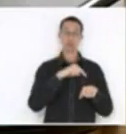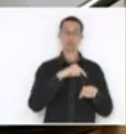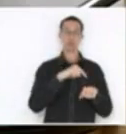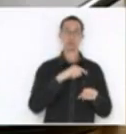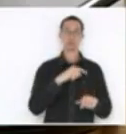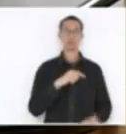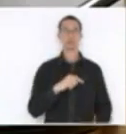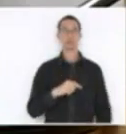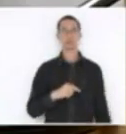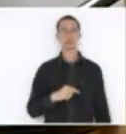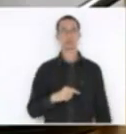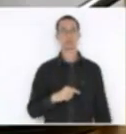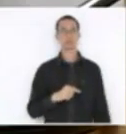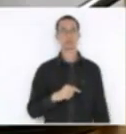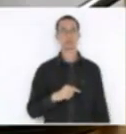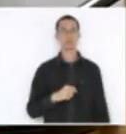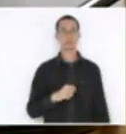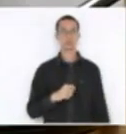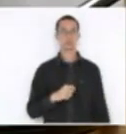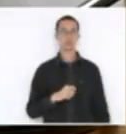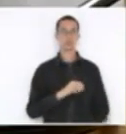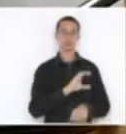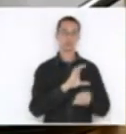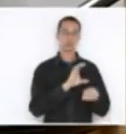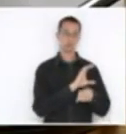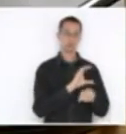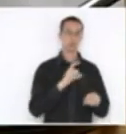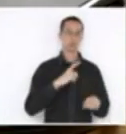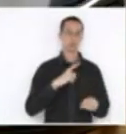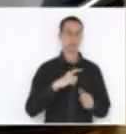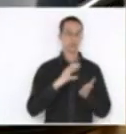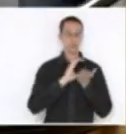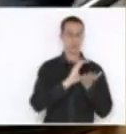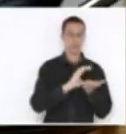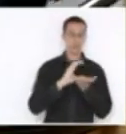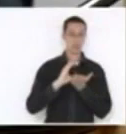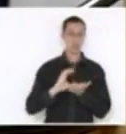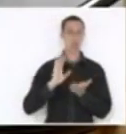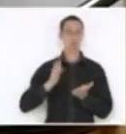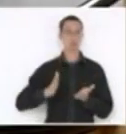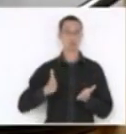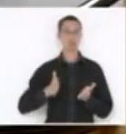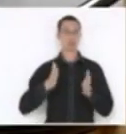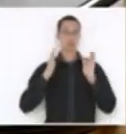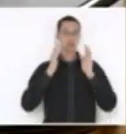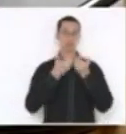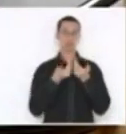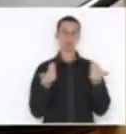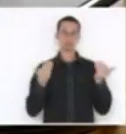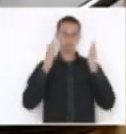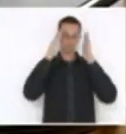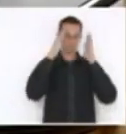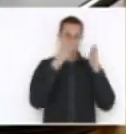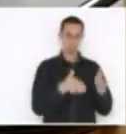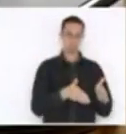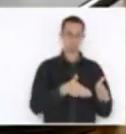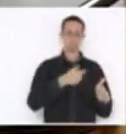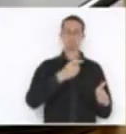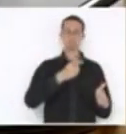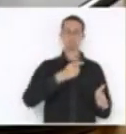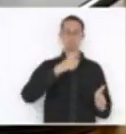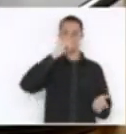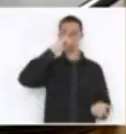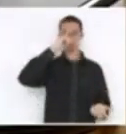é curto, ela prevê alguns recursos para não permitir que o governo de plantão seja